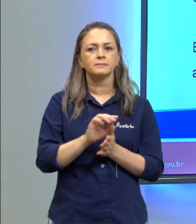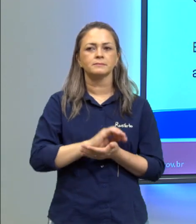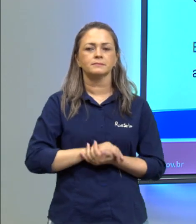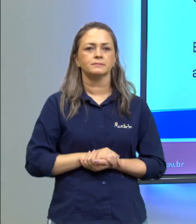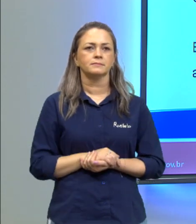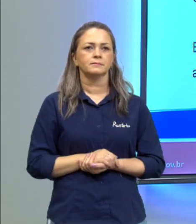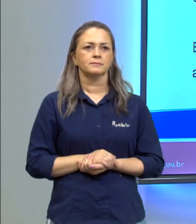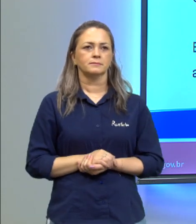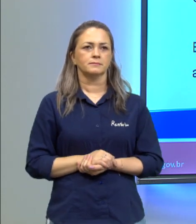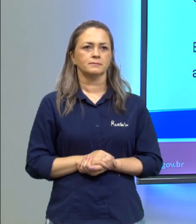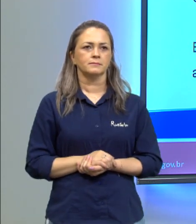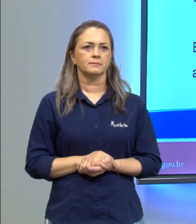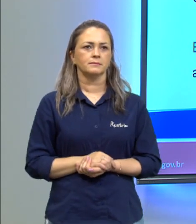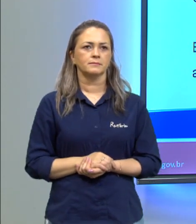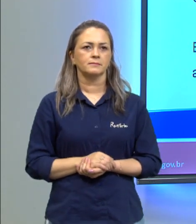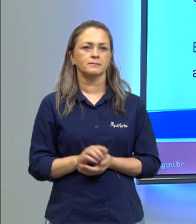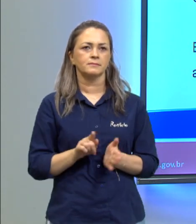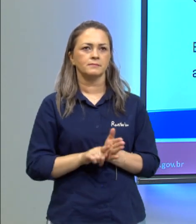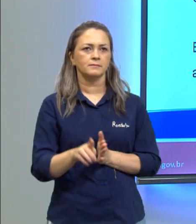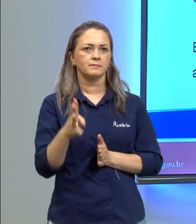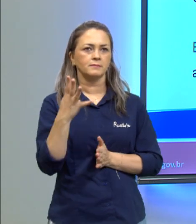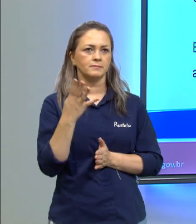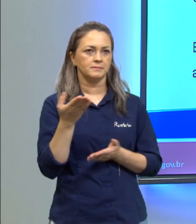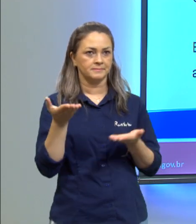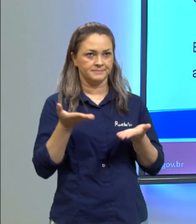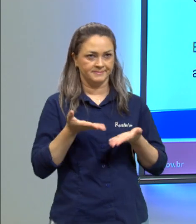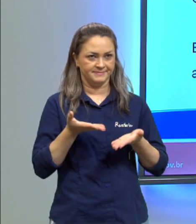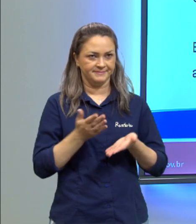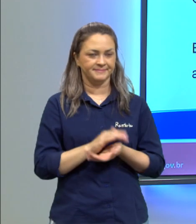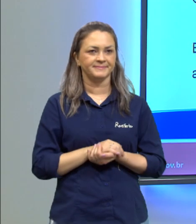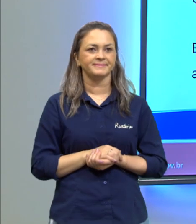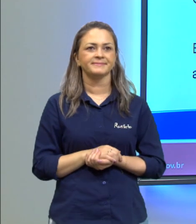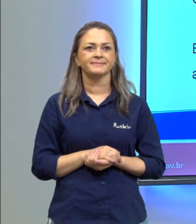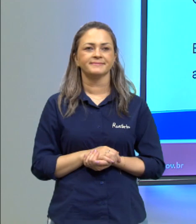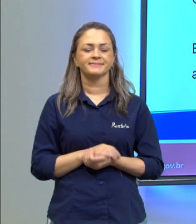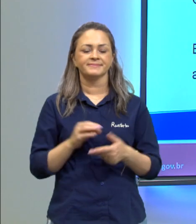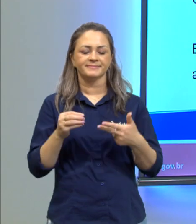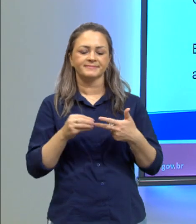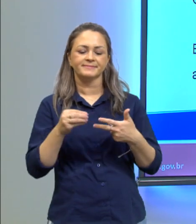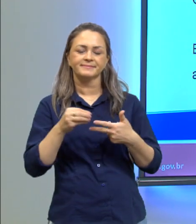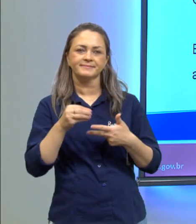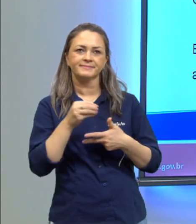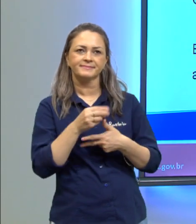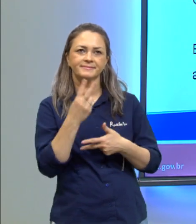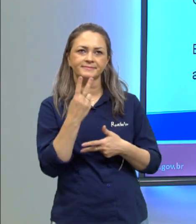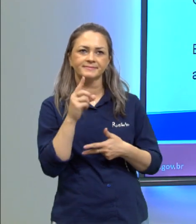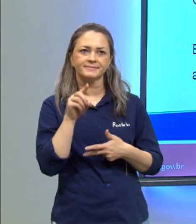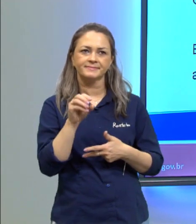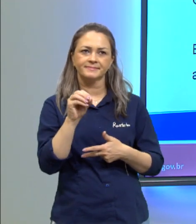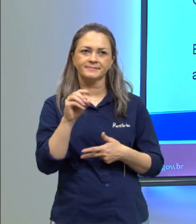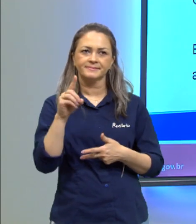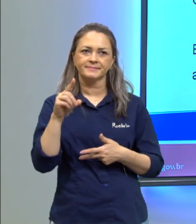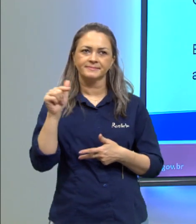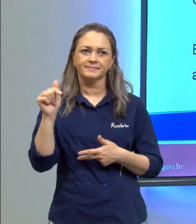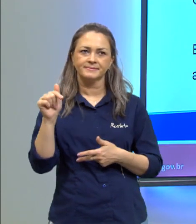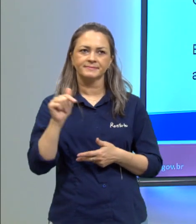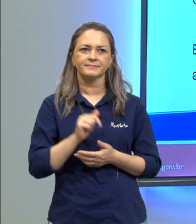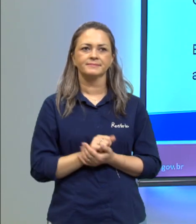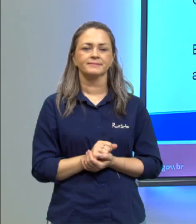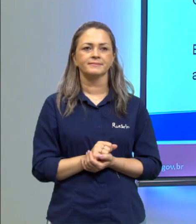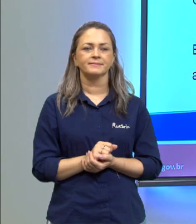A questão 4 de hoje, né? Do Enem de 2017, que diz o seguinte.